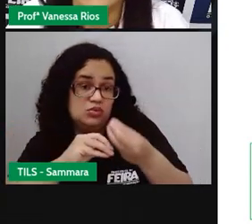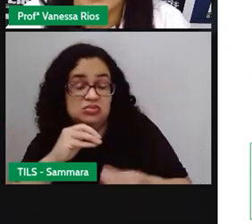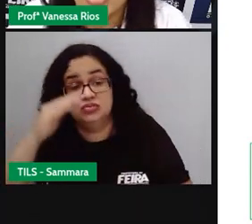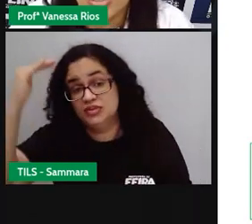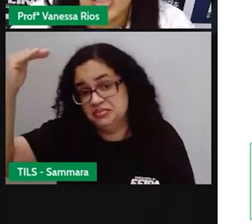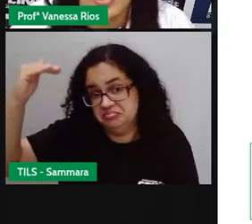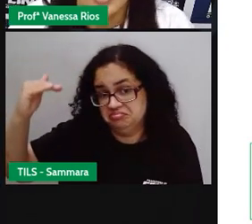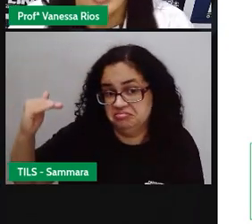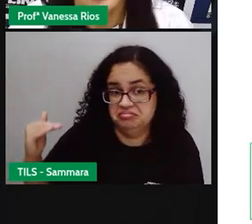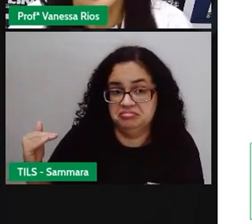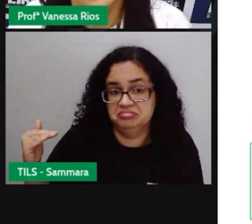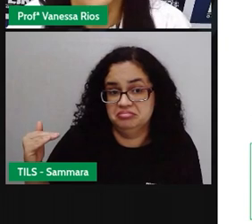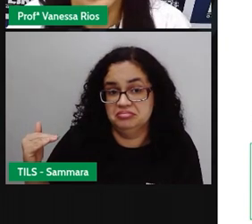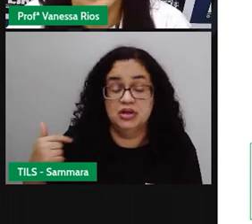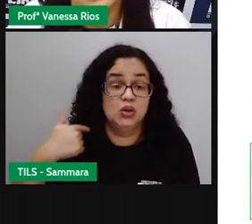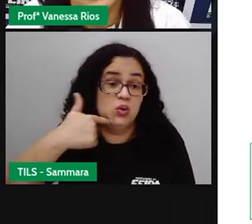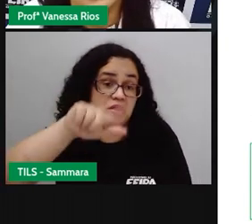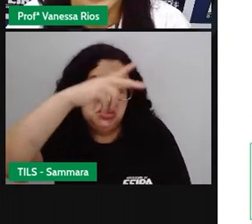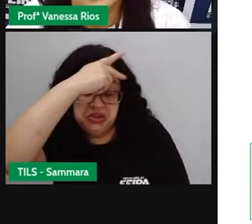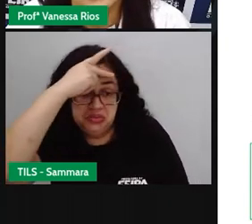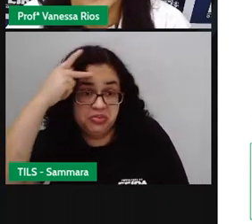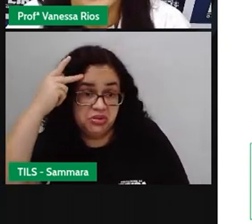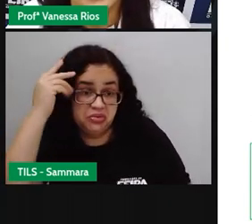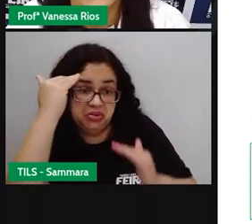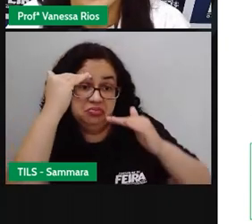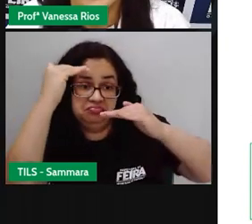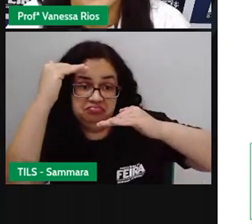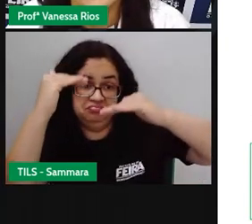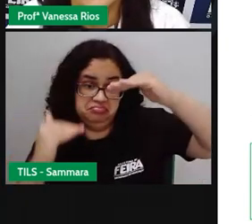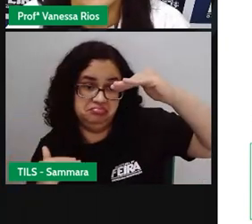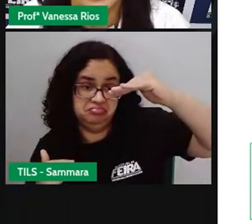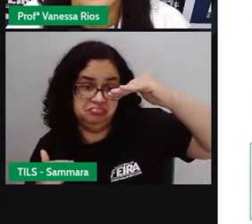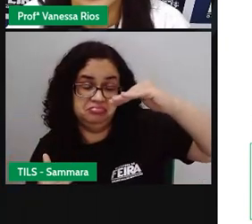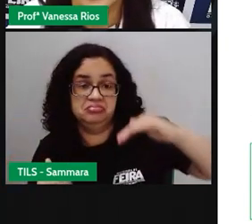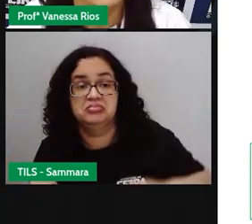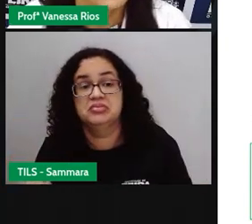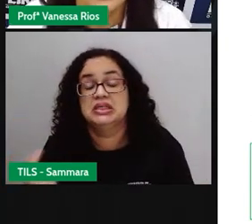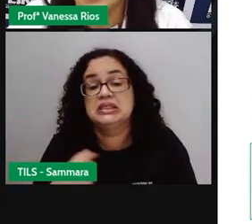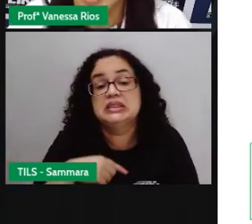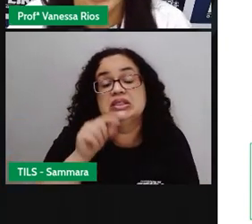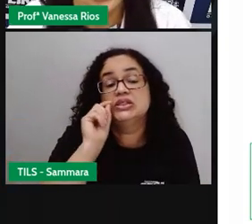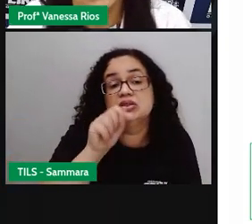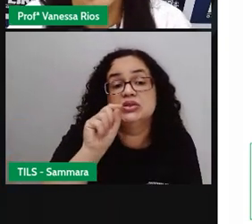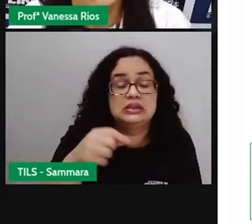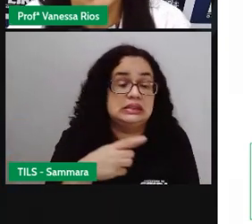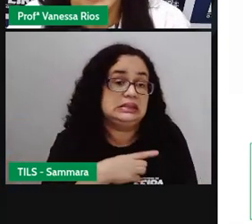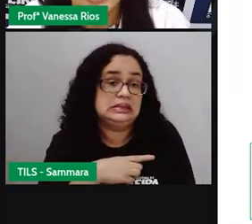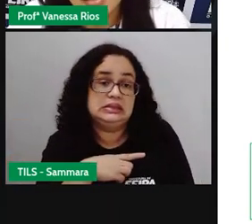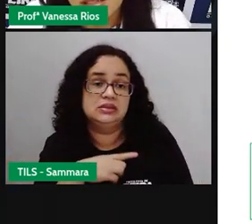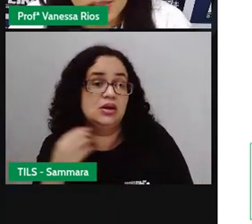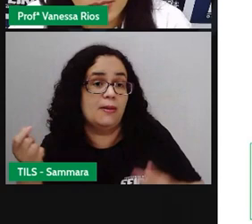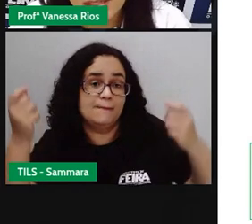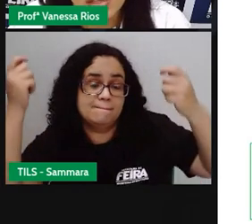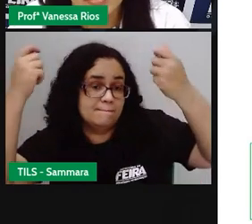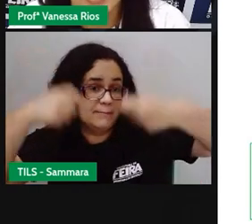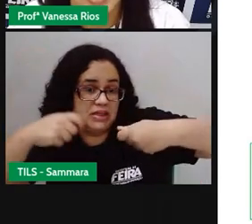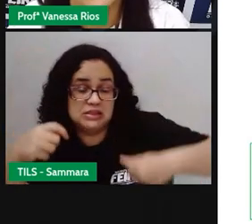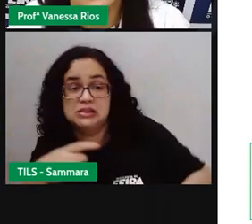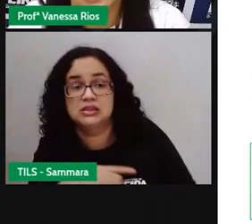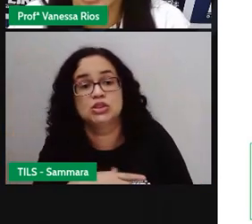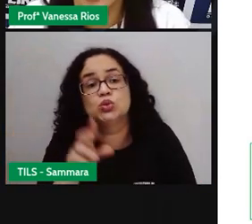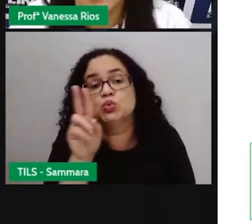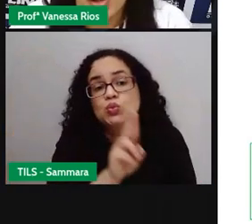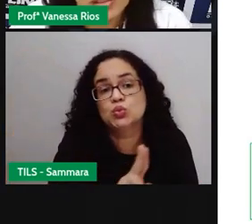inferiores, né, às outras. E a gente observa que isso, essas definições, elas não precisam mais ser